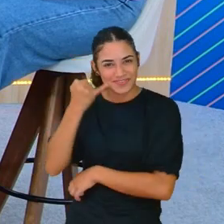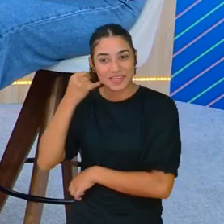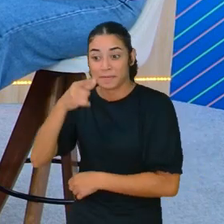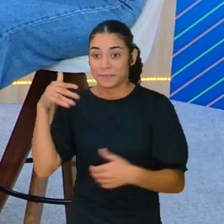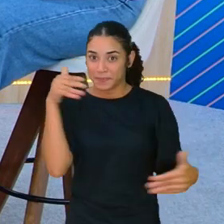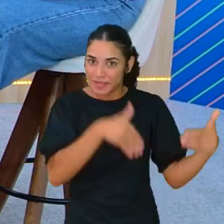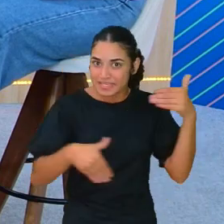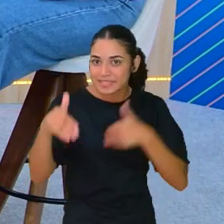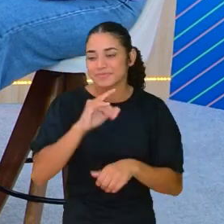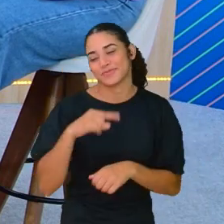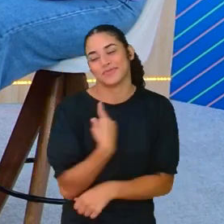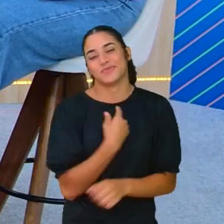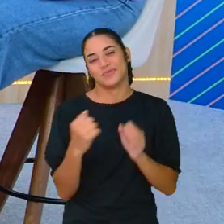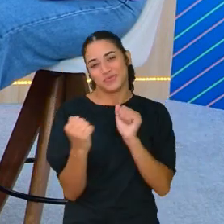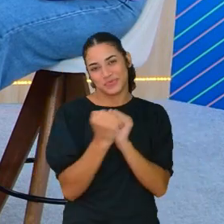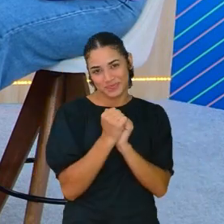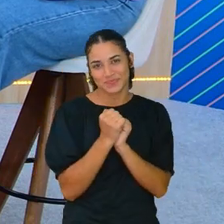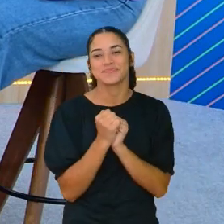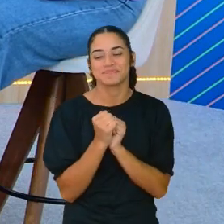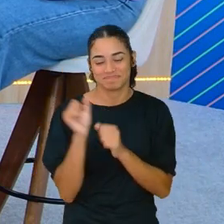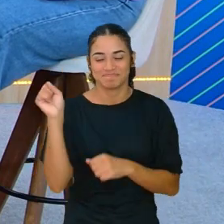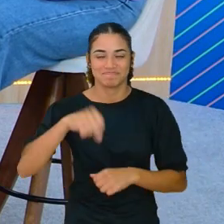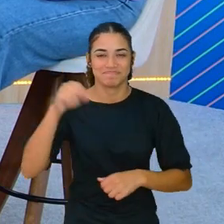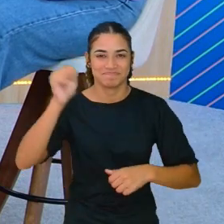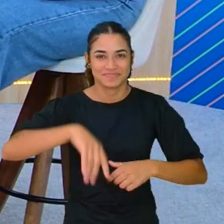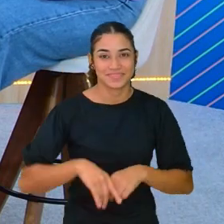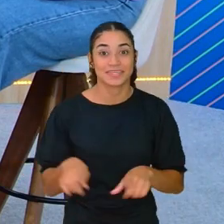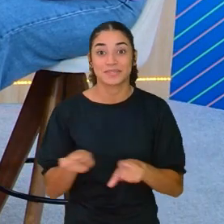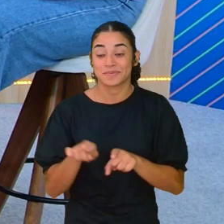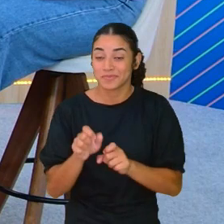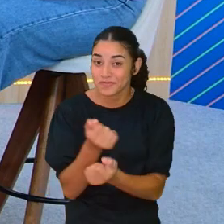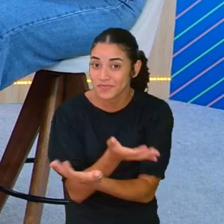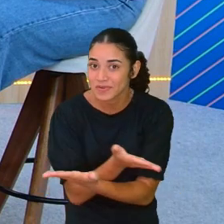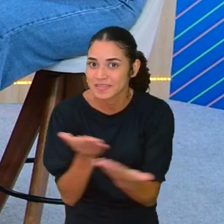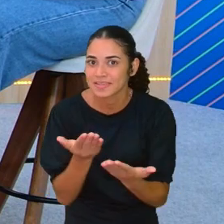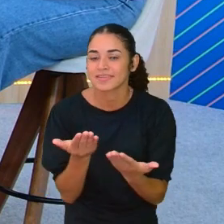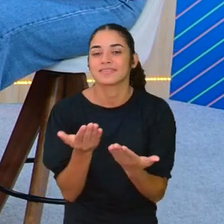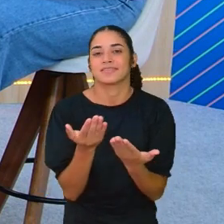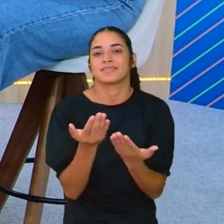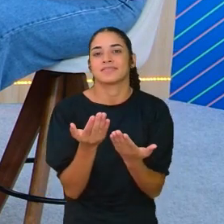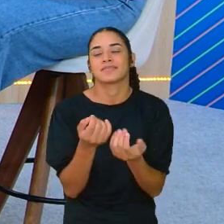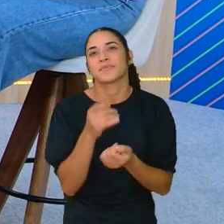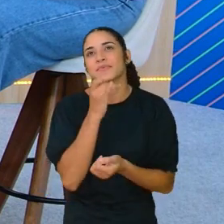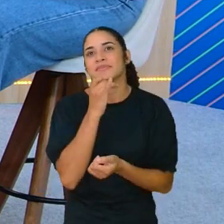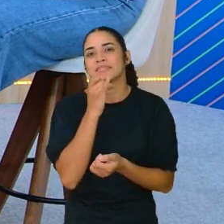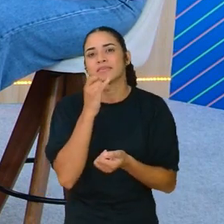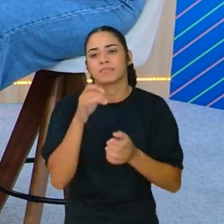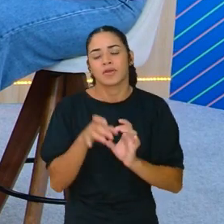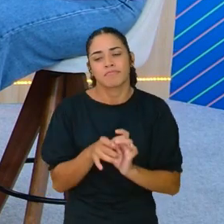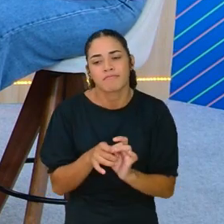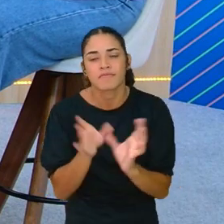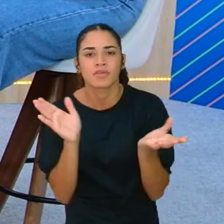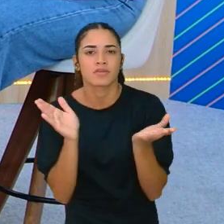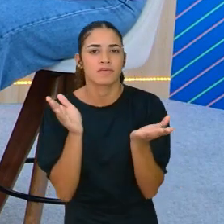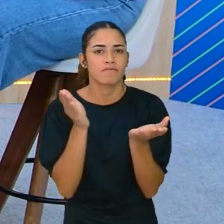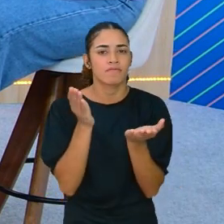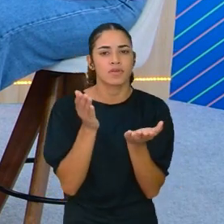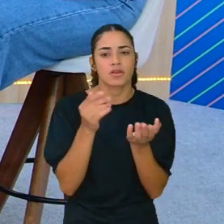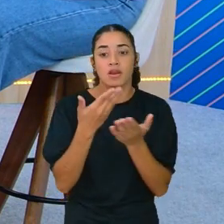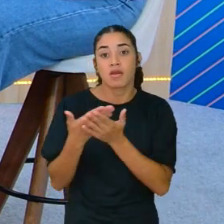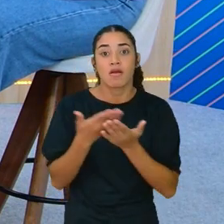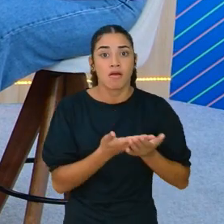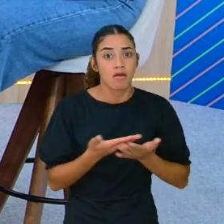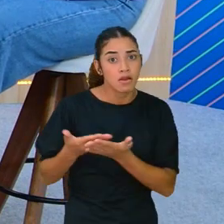participado com a gente. Não é isso, Ivânia? E vocês não percam de estar disponibilizando essas